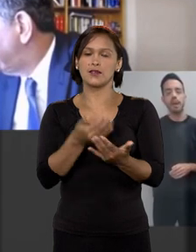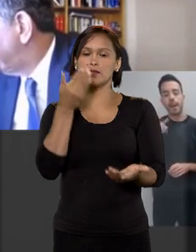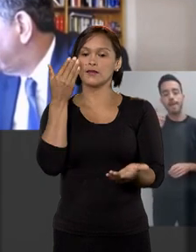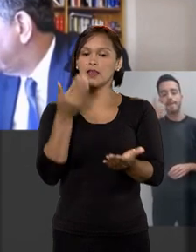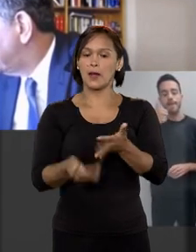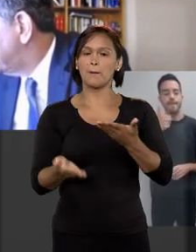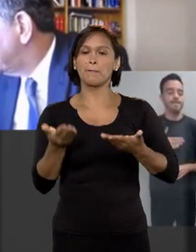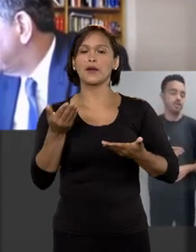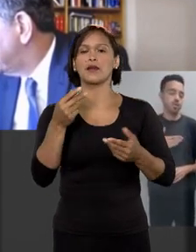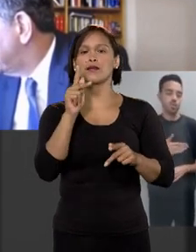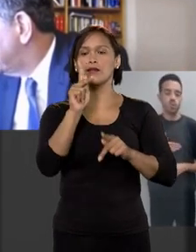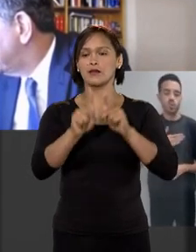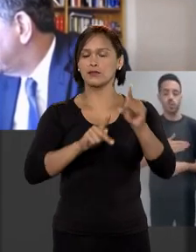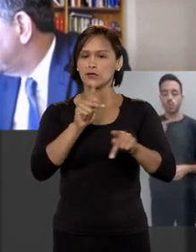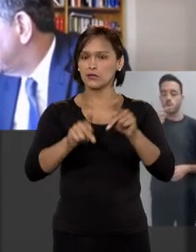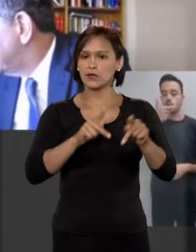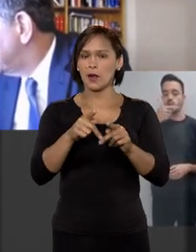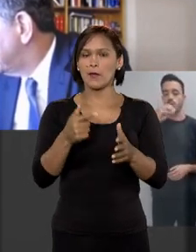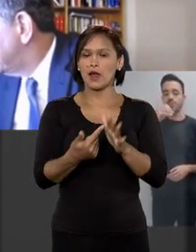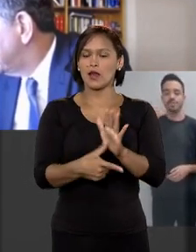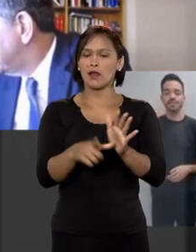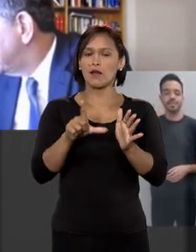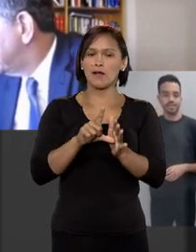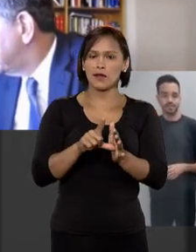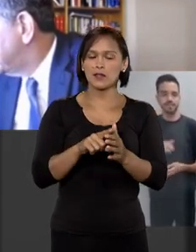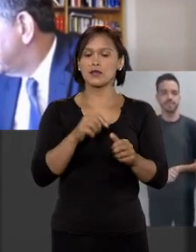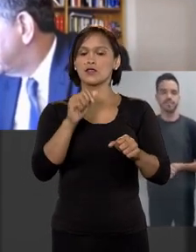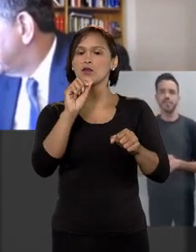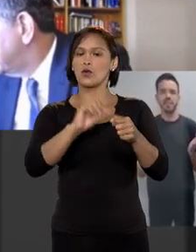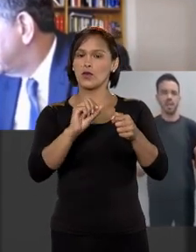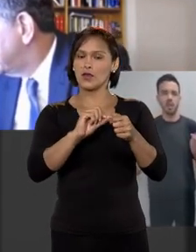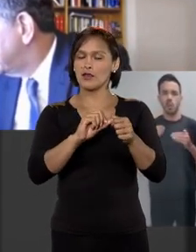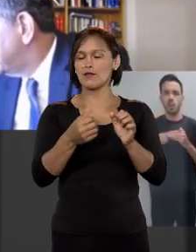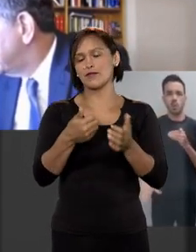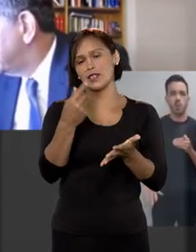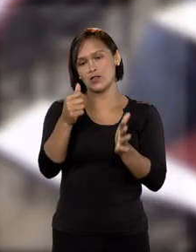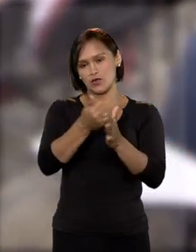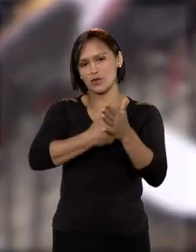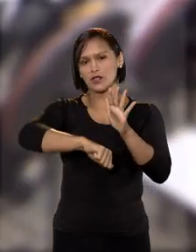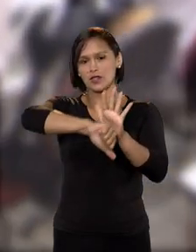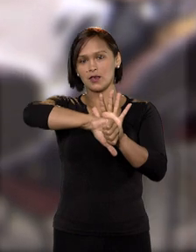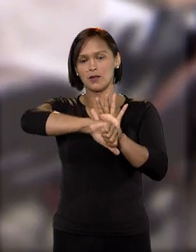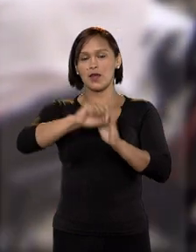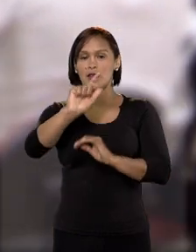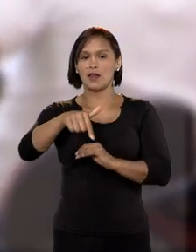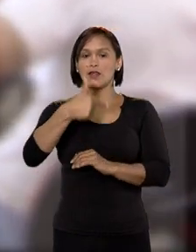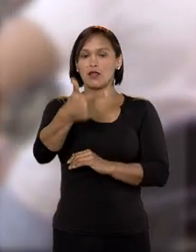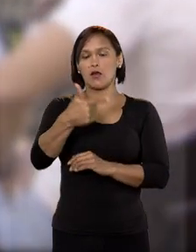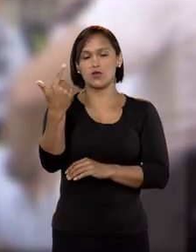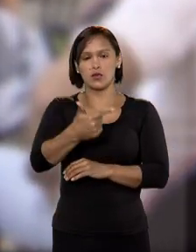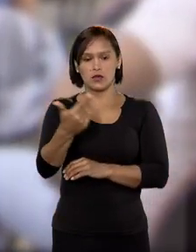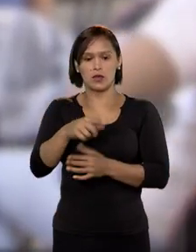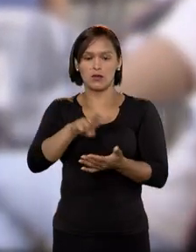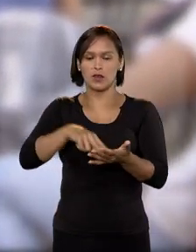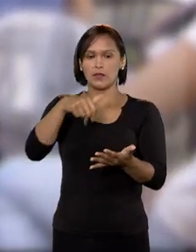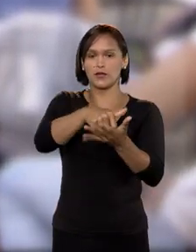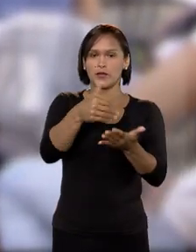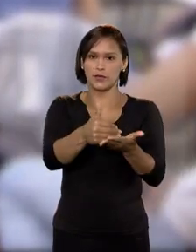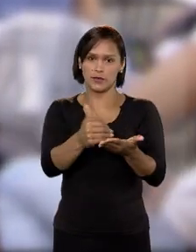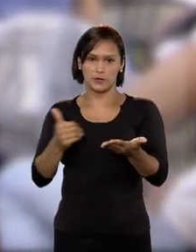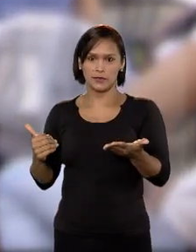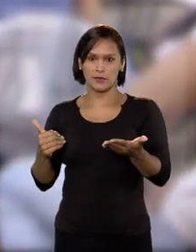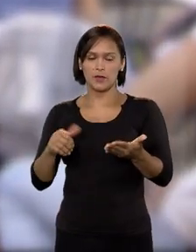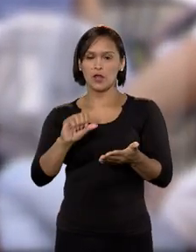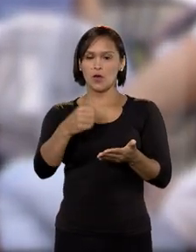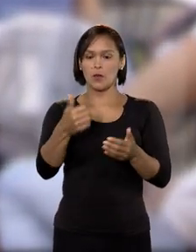de que a perda do cargo se refere àquele que o agente ocupava quando praticou o delito. Assim, o efeito secundário da condenação foi